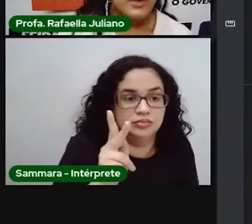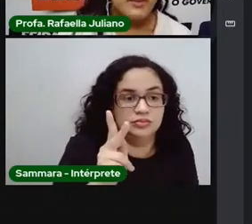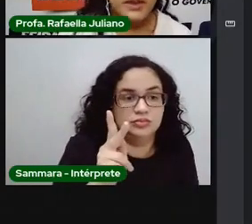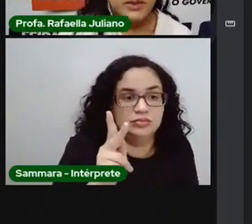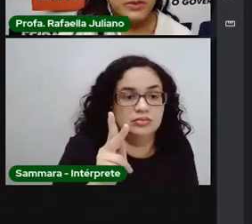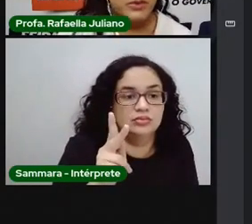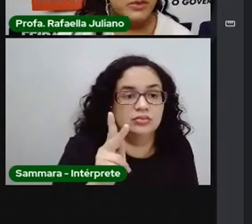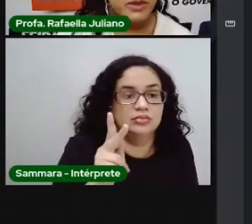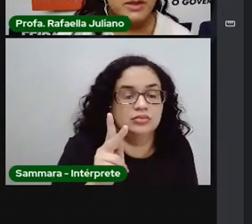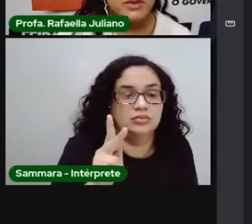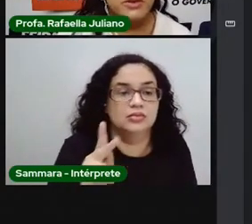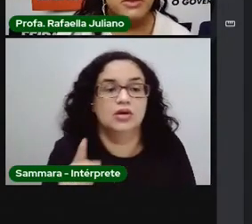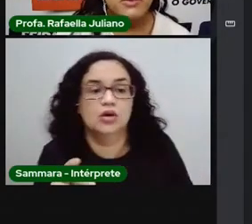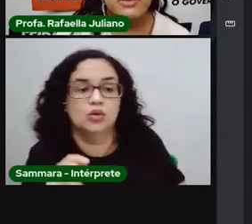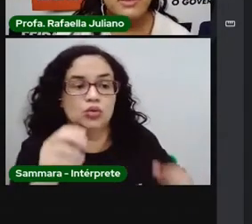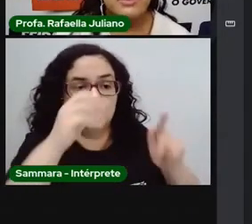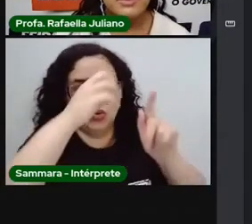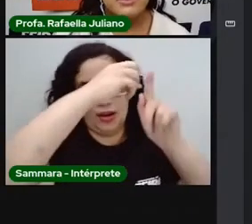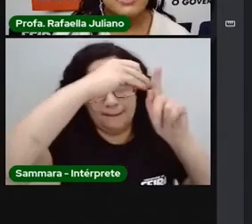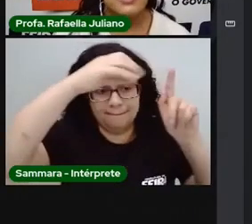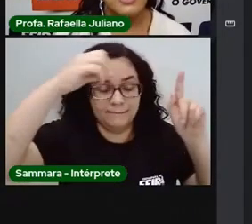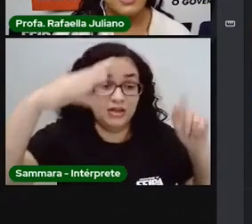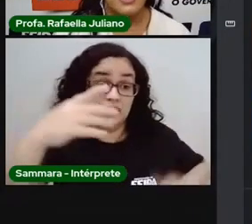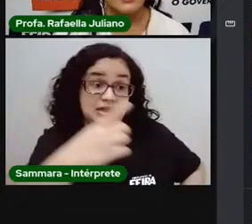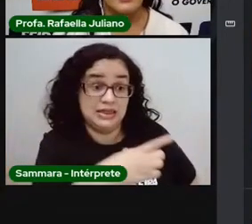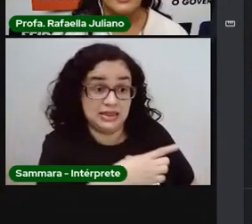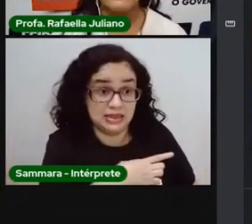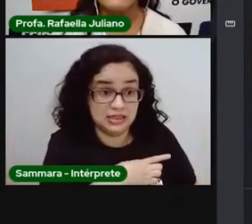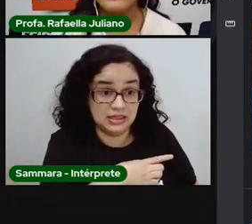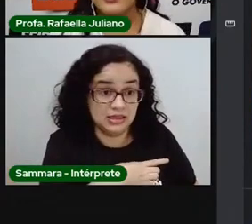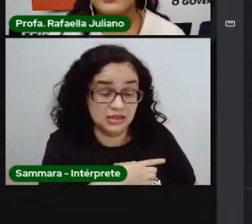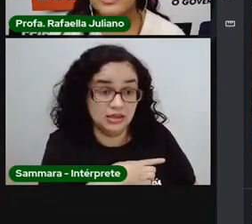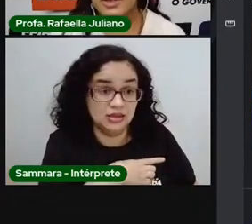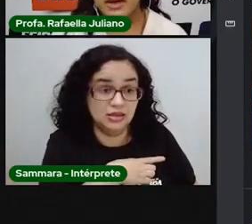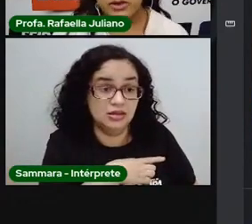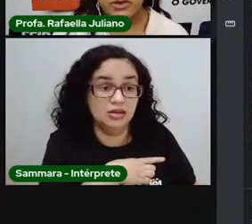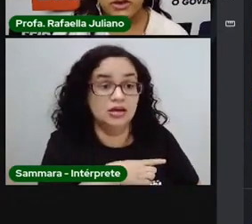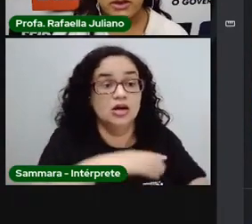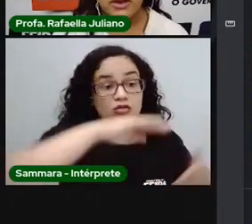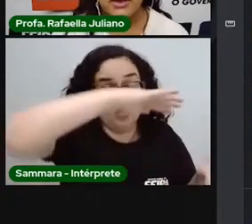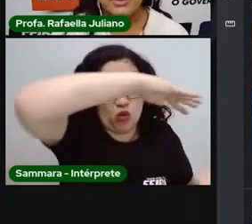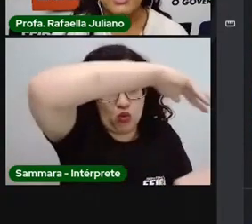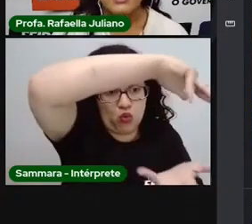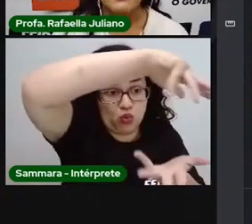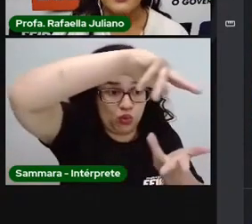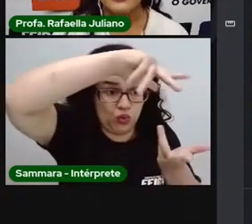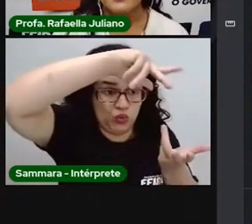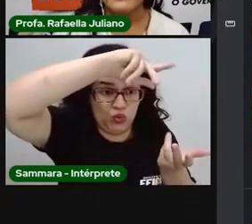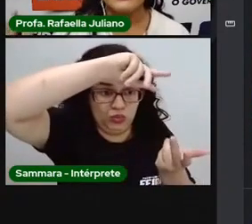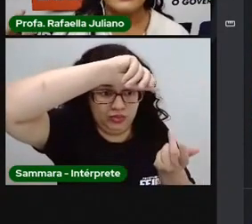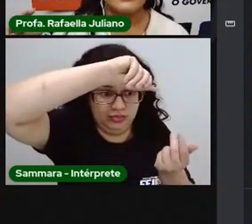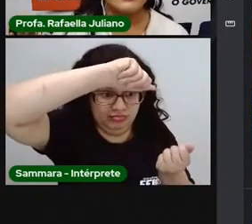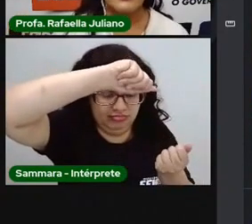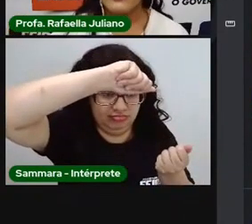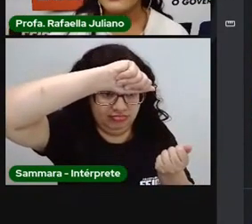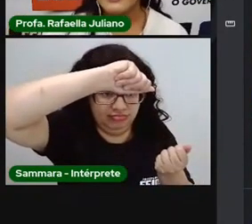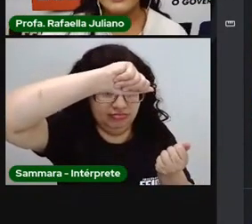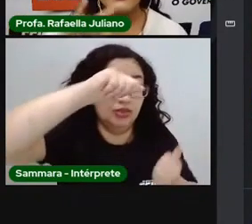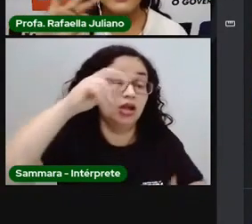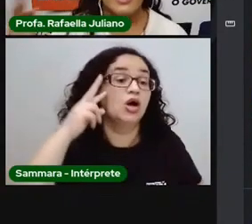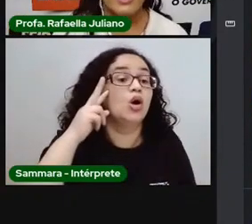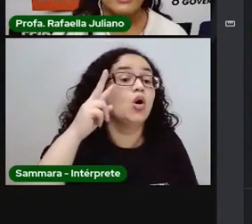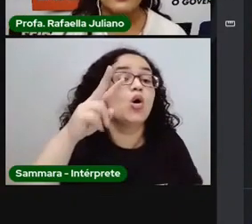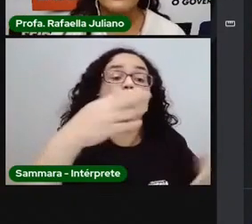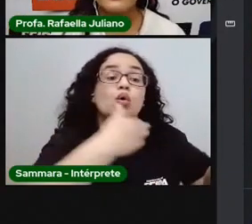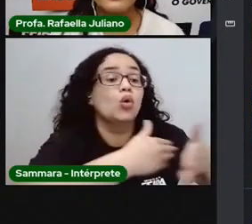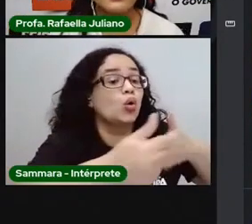Quando abrir o Google Earth, vocês vão ter acesso a um globo terrestre que ele mostra pra você qualquer